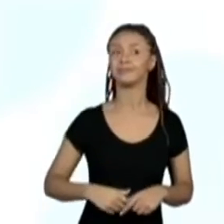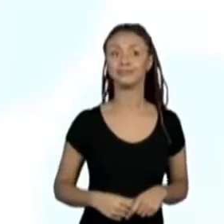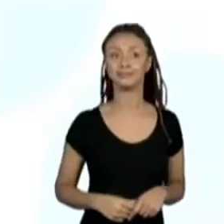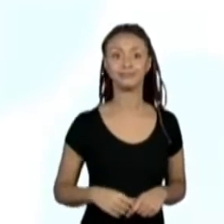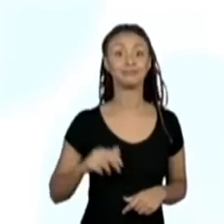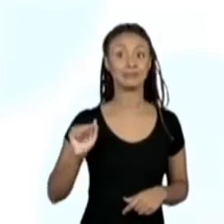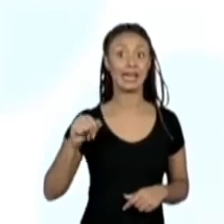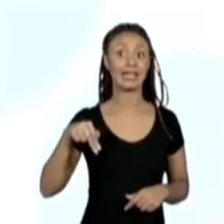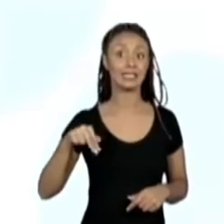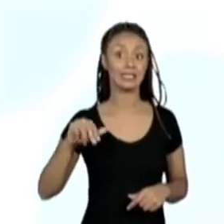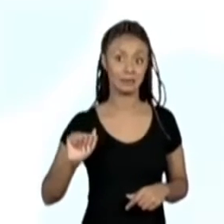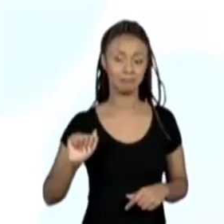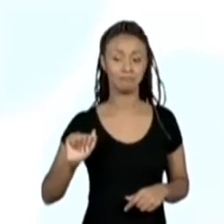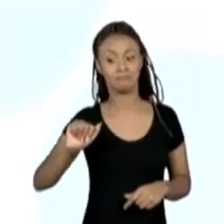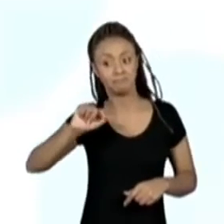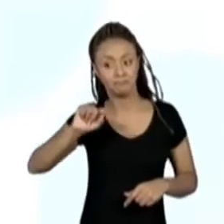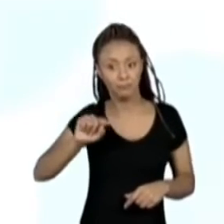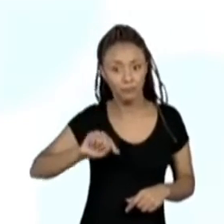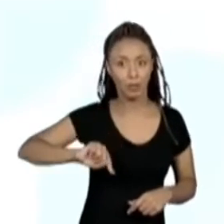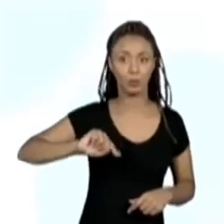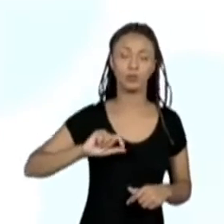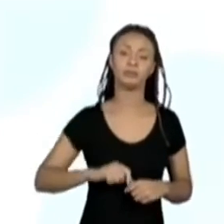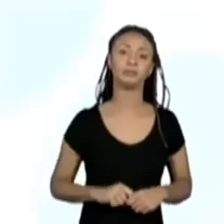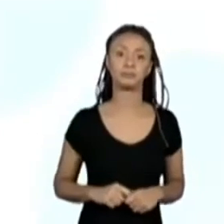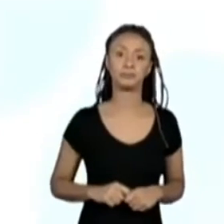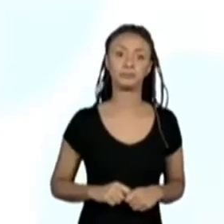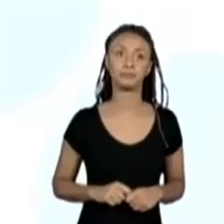Daí põe uma vírgula. Aí vem o Paulo.